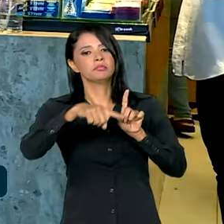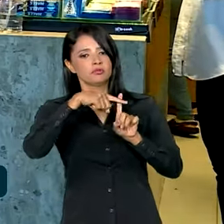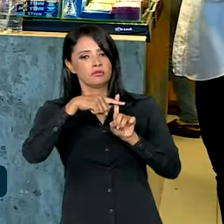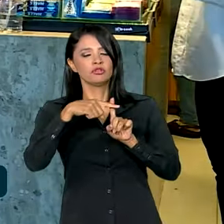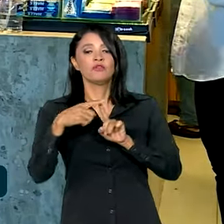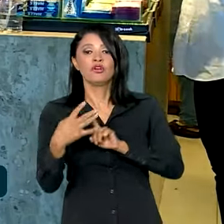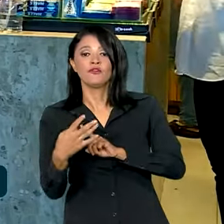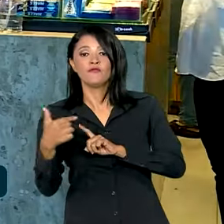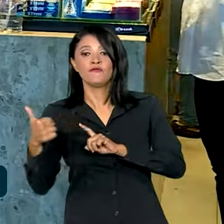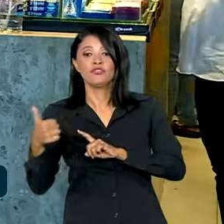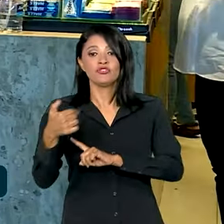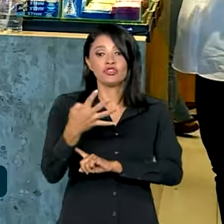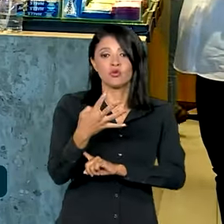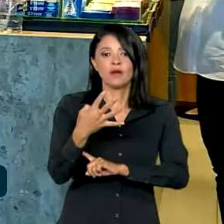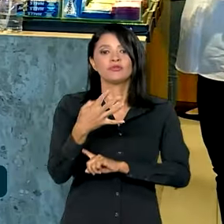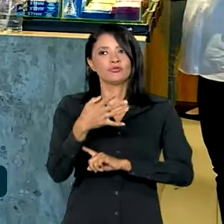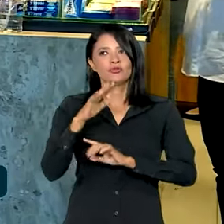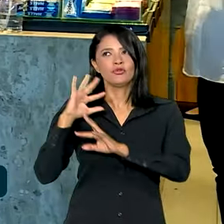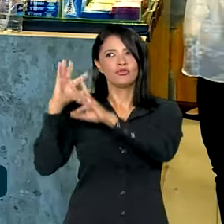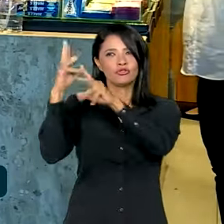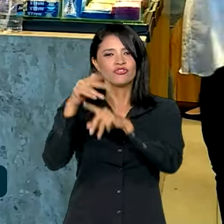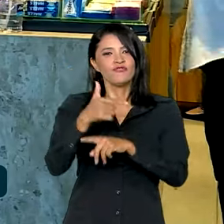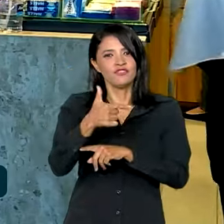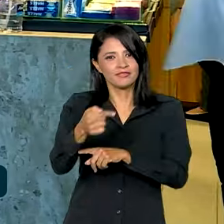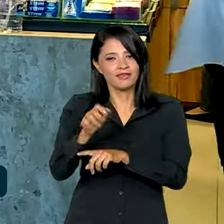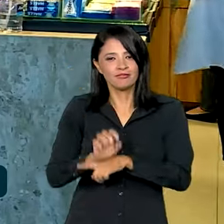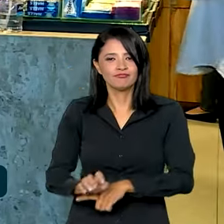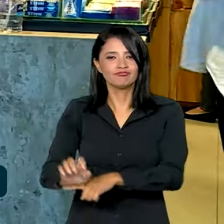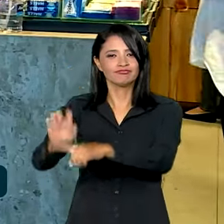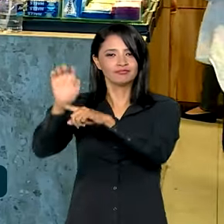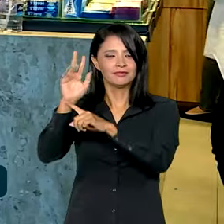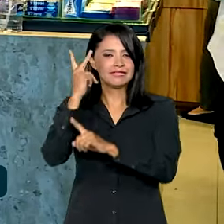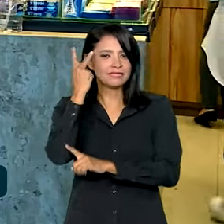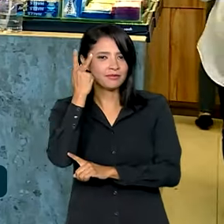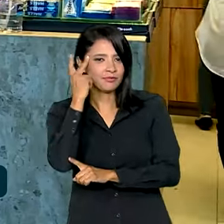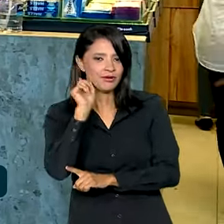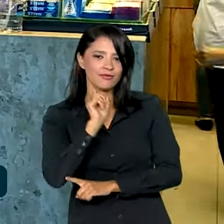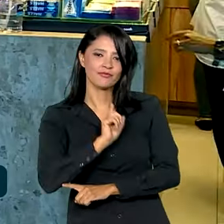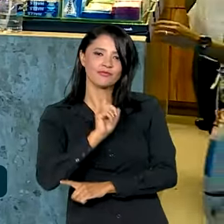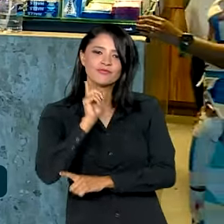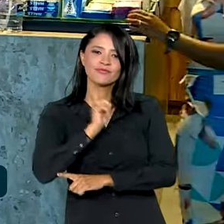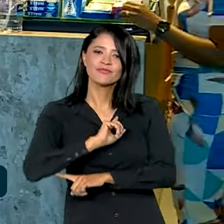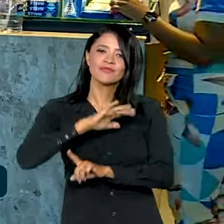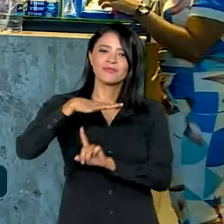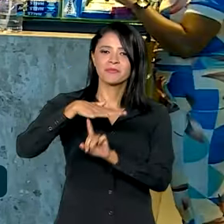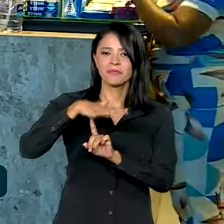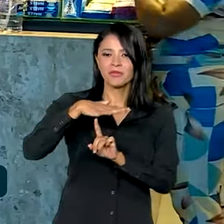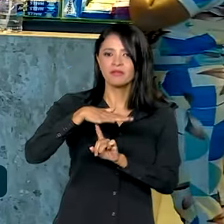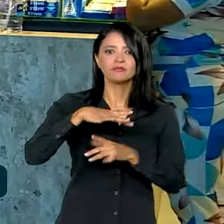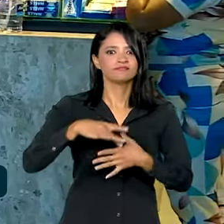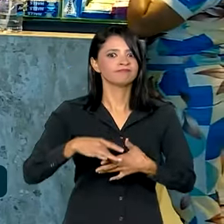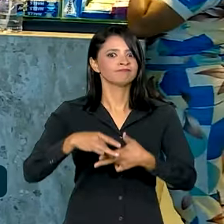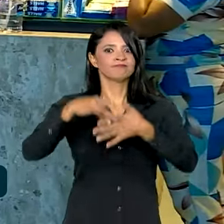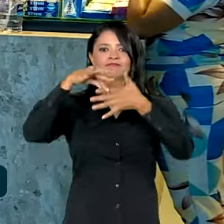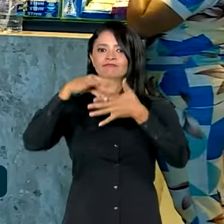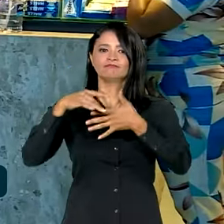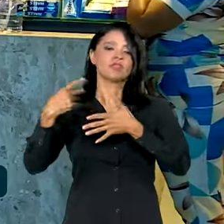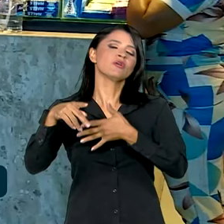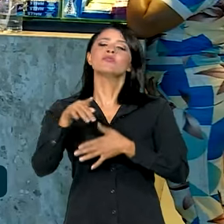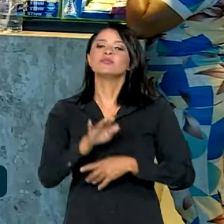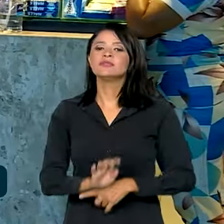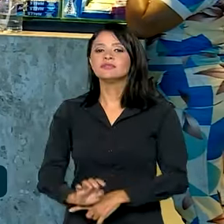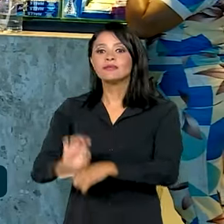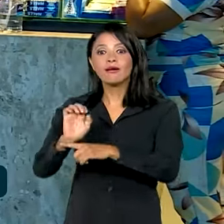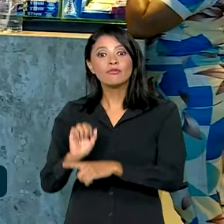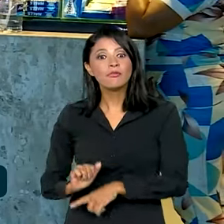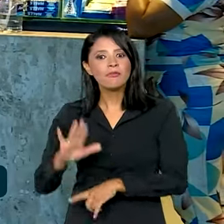das 27 unidades da Federação. São Paulo, Minas Gerais e Paraná lideraram entre os estados